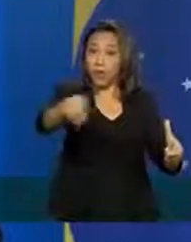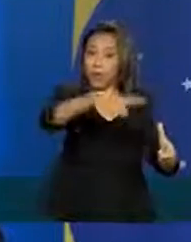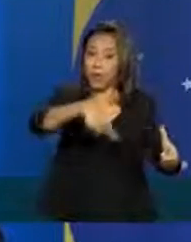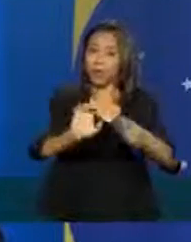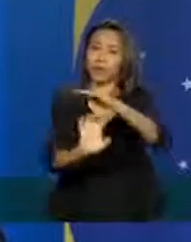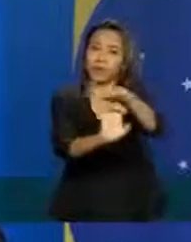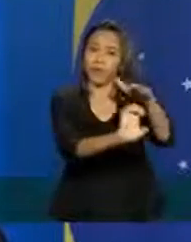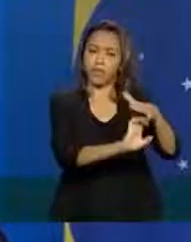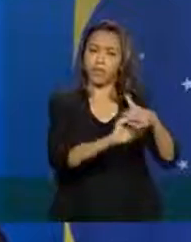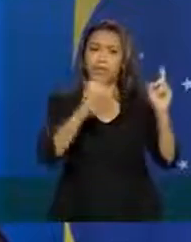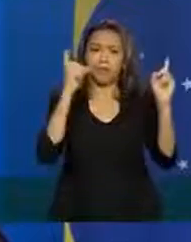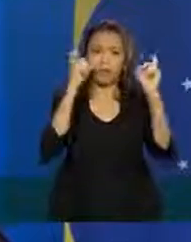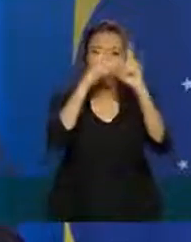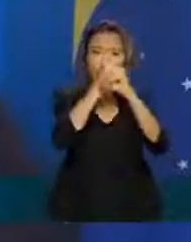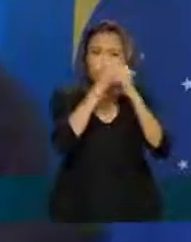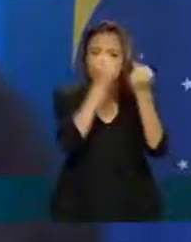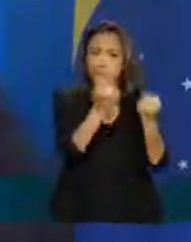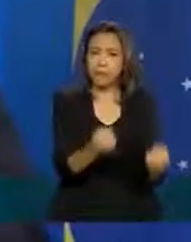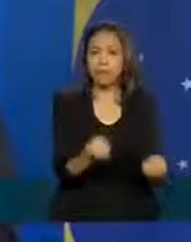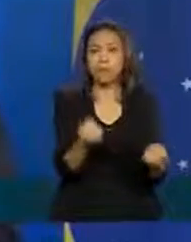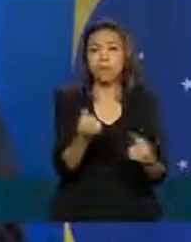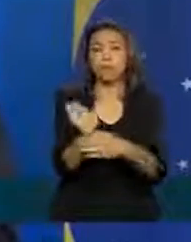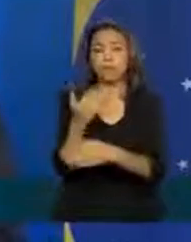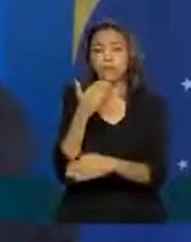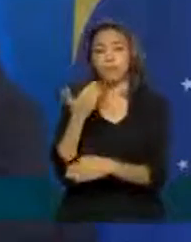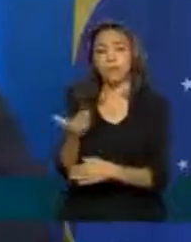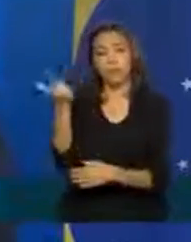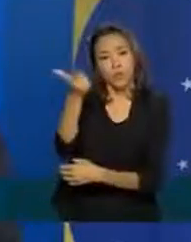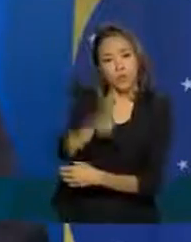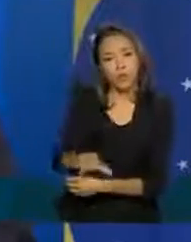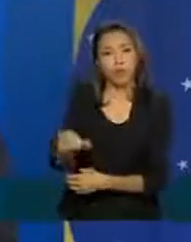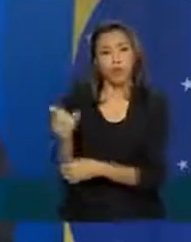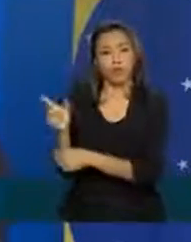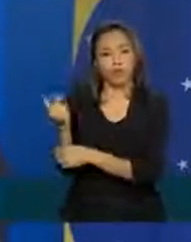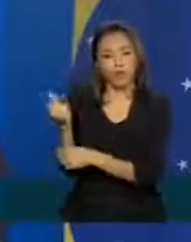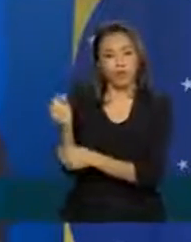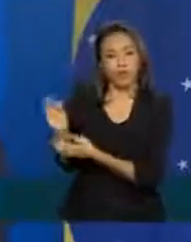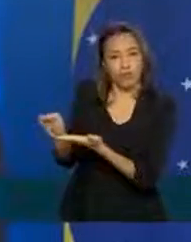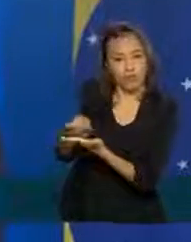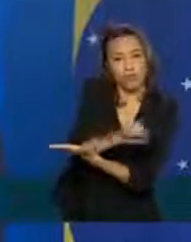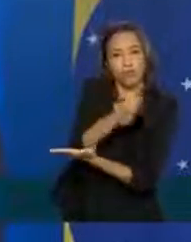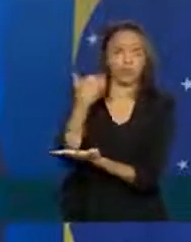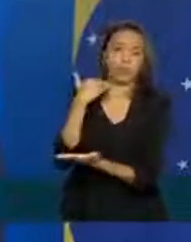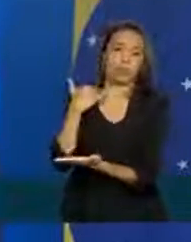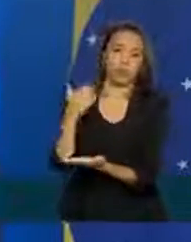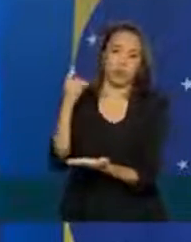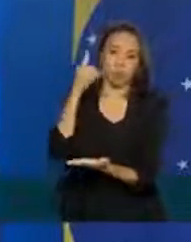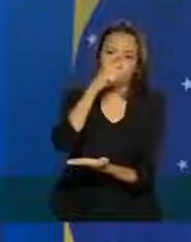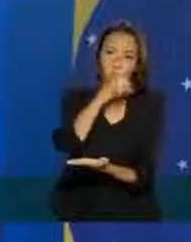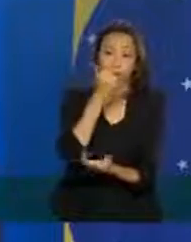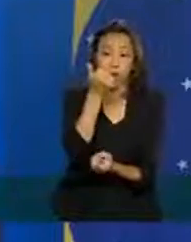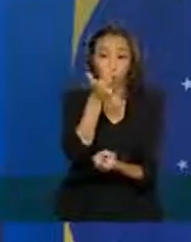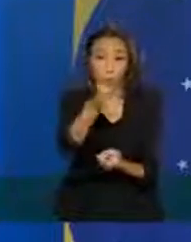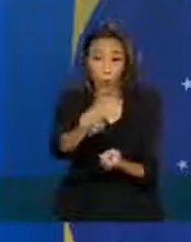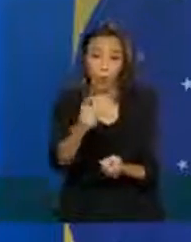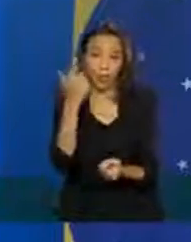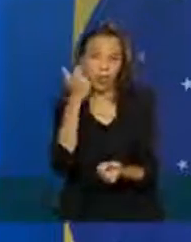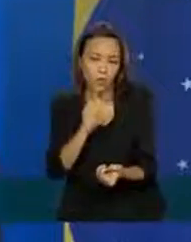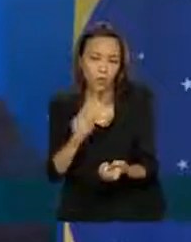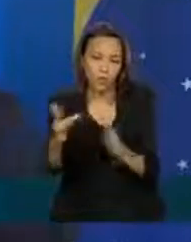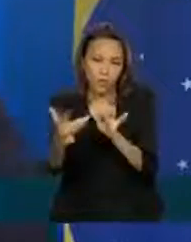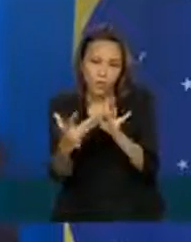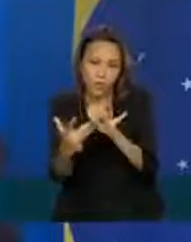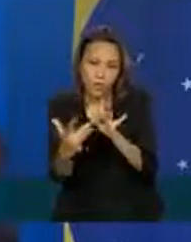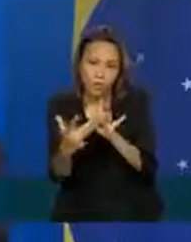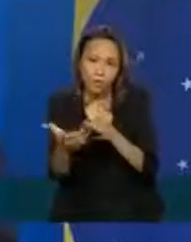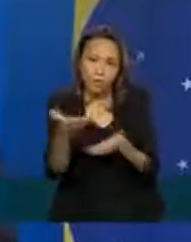de rolar os seus créditos e pegar créditos novos as maiores empresas onde a gente consegue monitorar tem mais facilidade de pegar crédito que essas